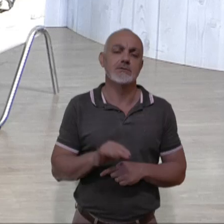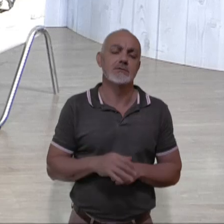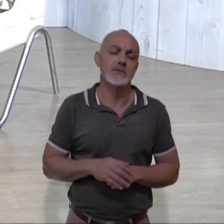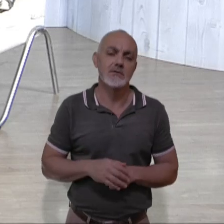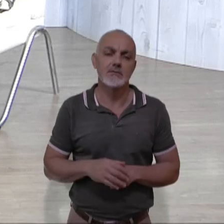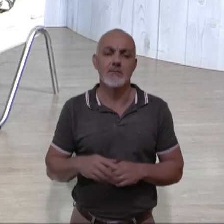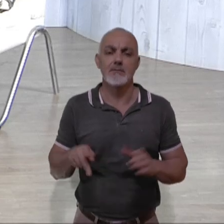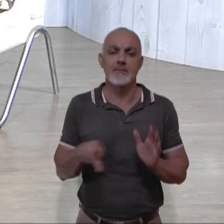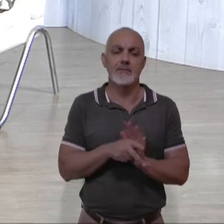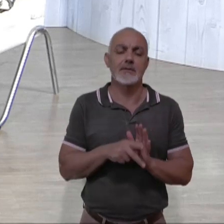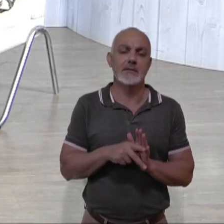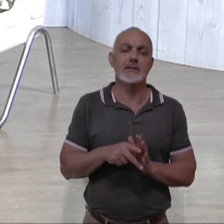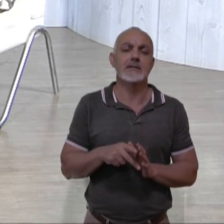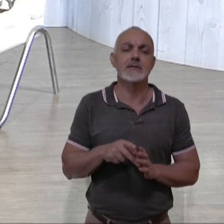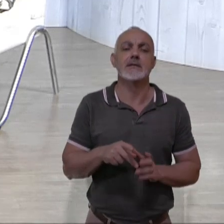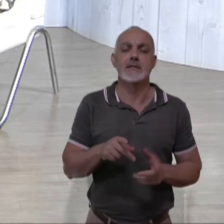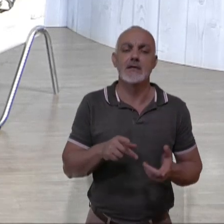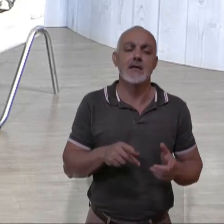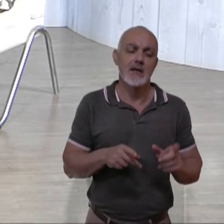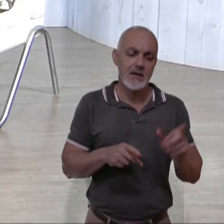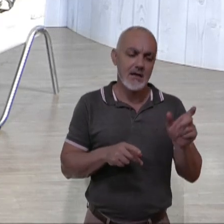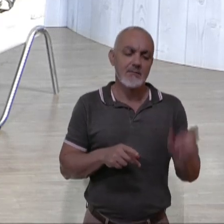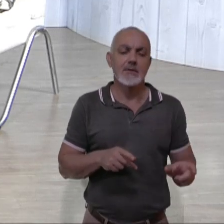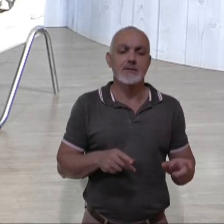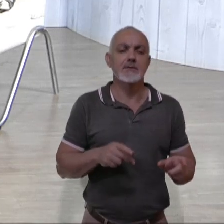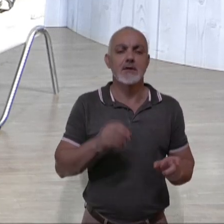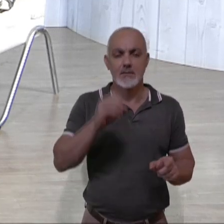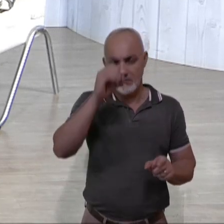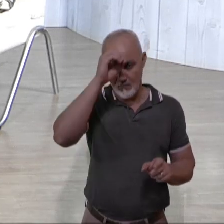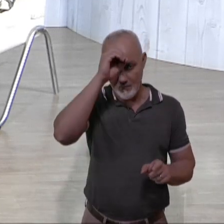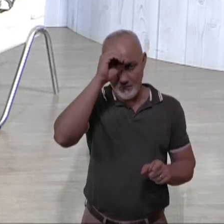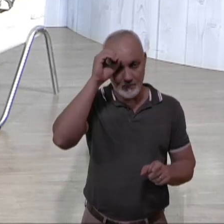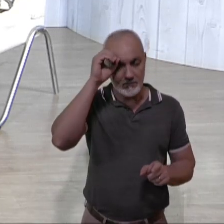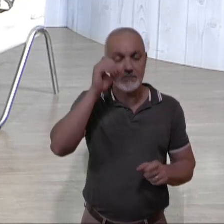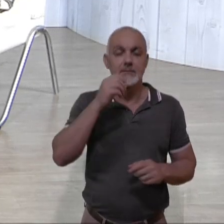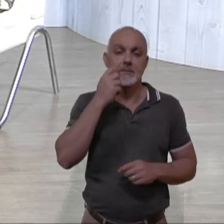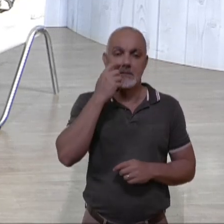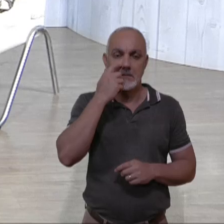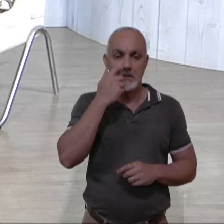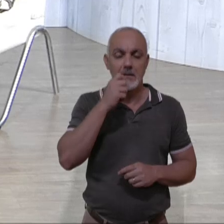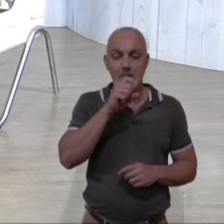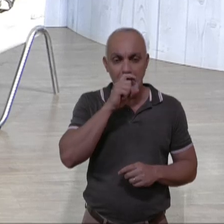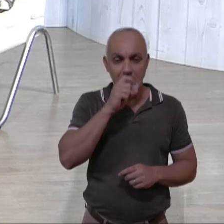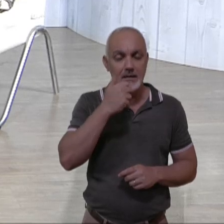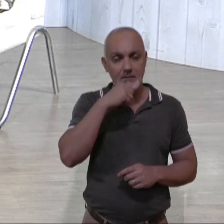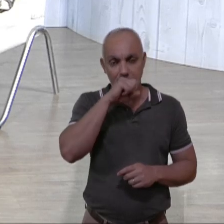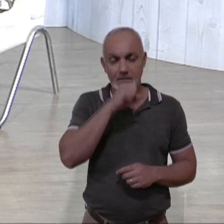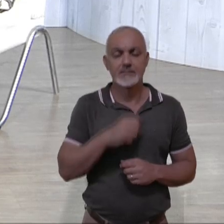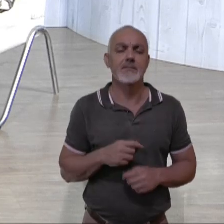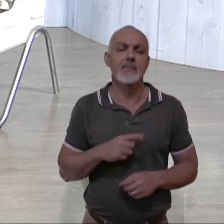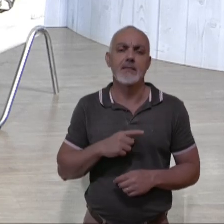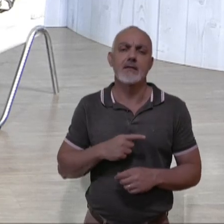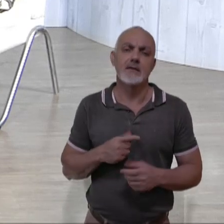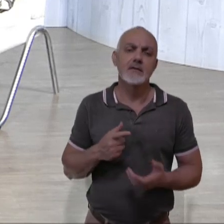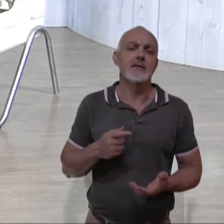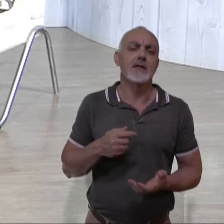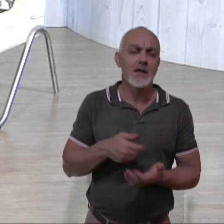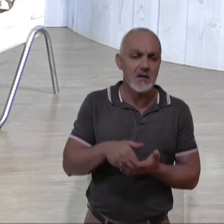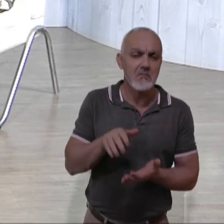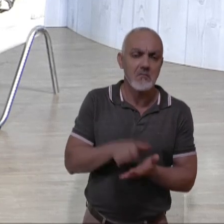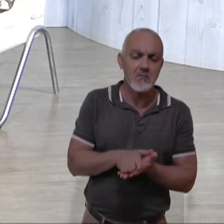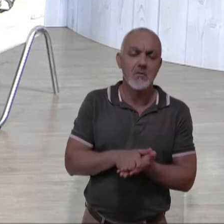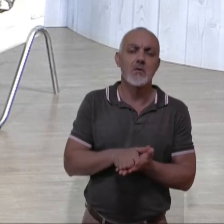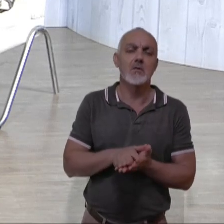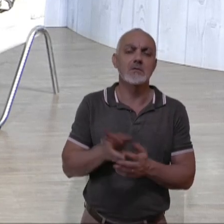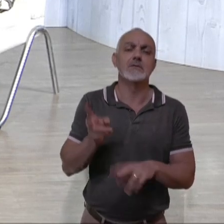a parte inocente. A parte inocente. Ou o pai ou a mãe, né? Na história, né? não sabemos. Aham. E existe algum tipo de multa?